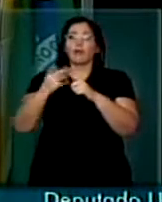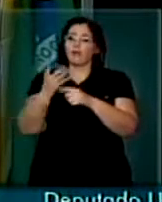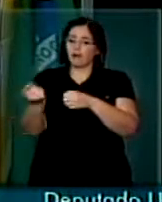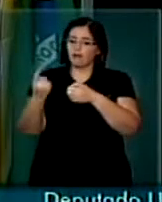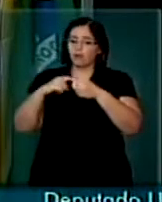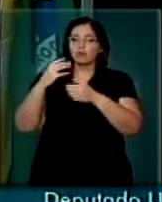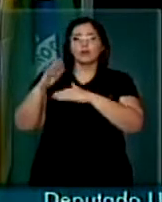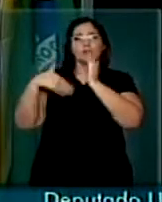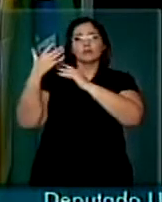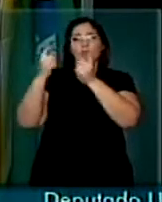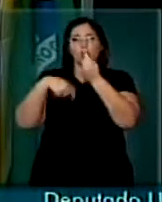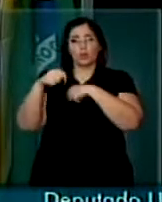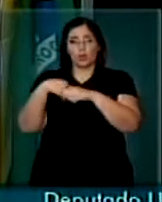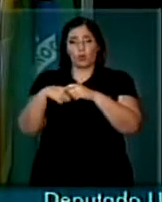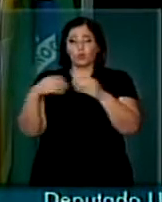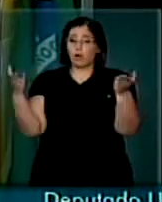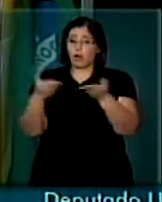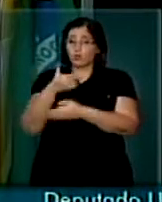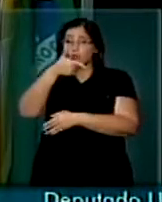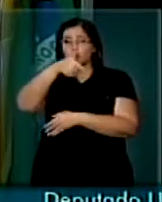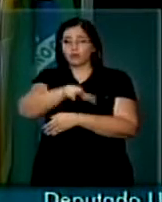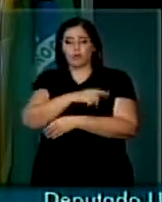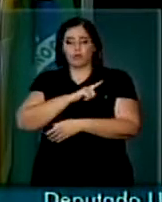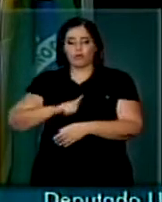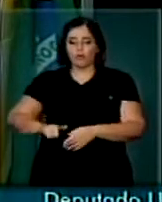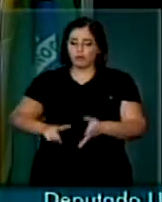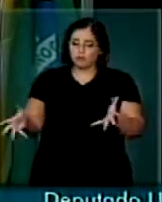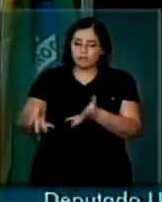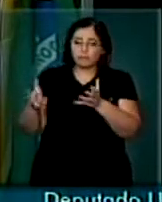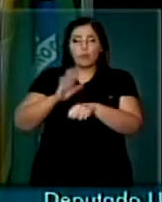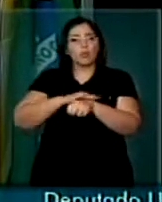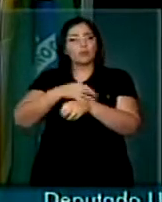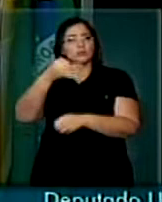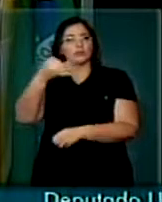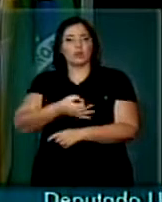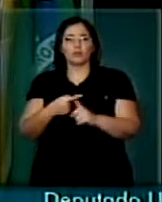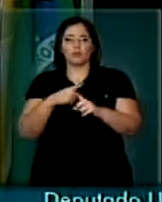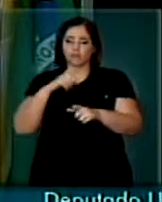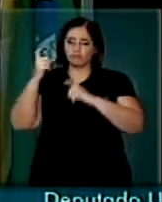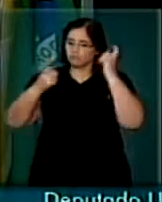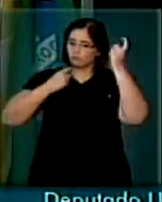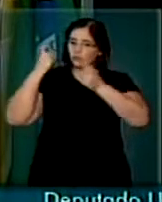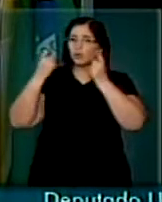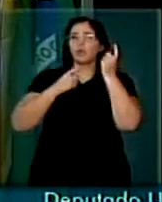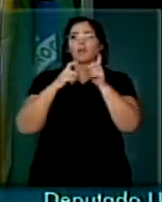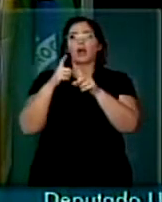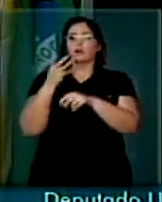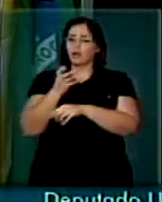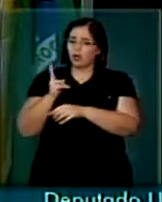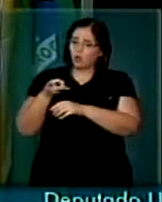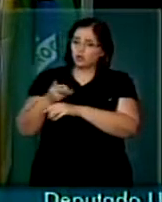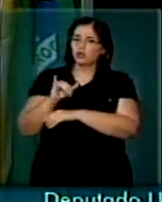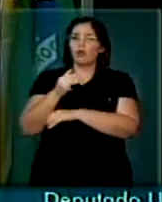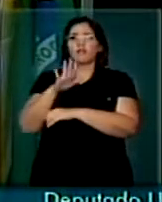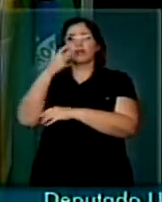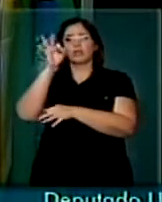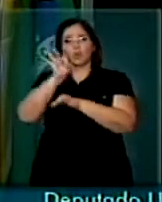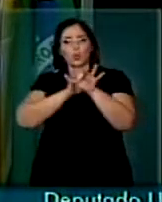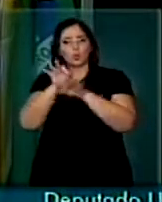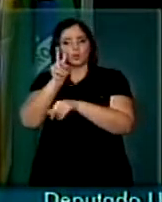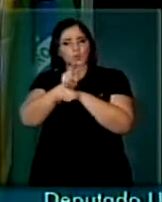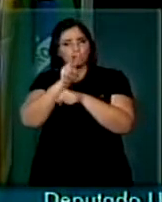Agora, mais uma vez, o governo age em boa hora, preocupado também em manter a inflação sob controle,